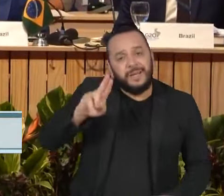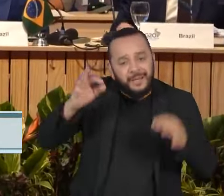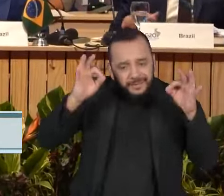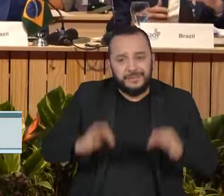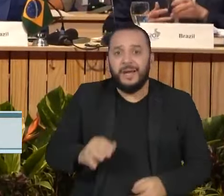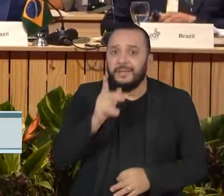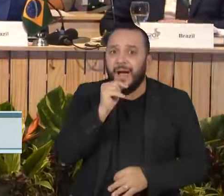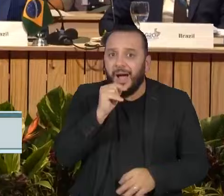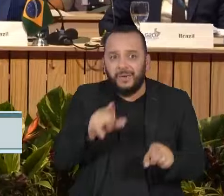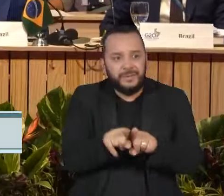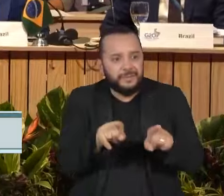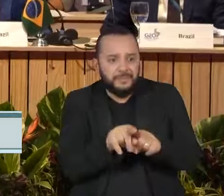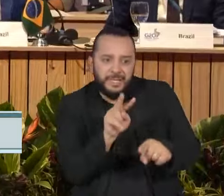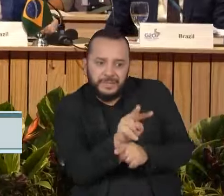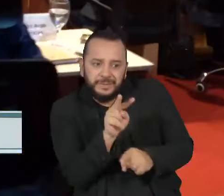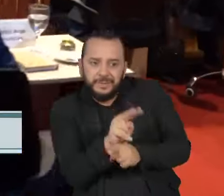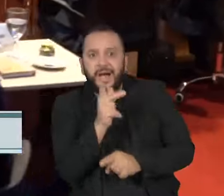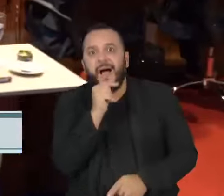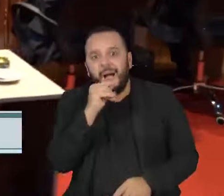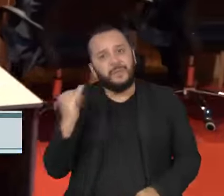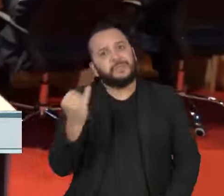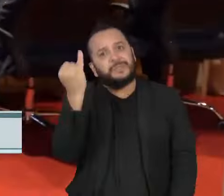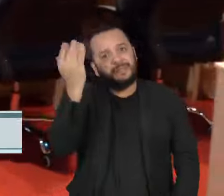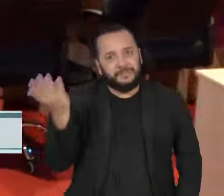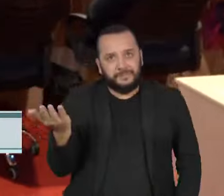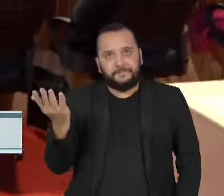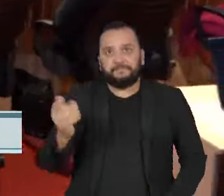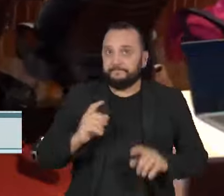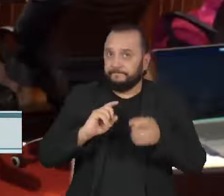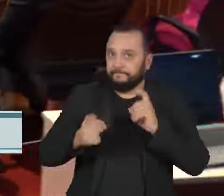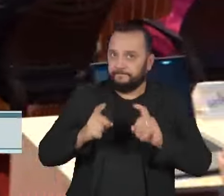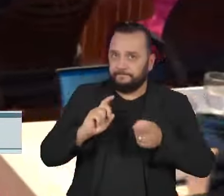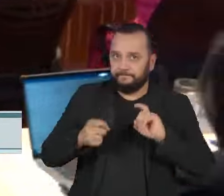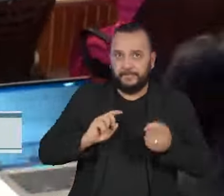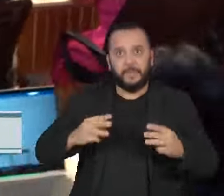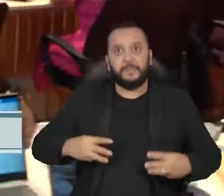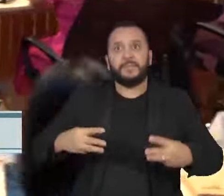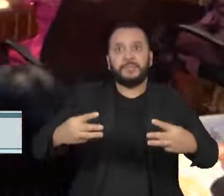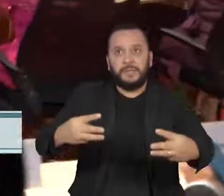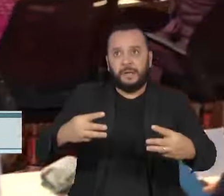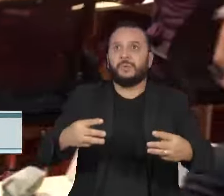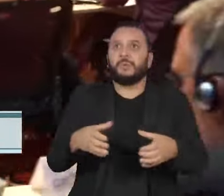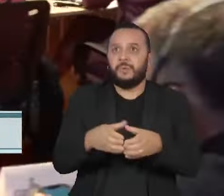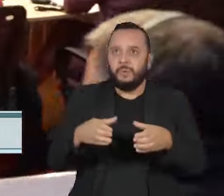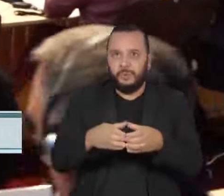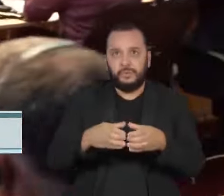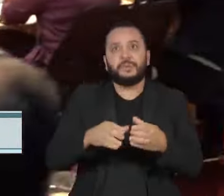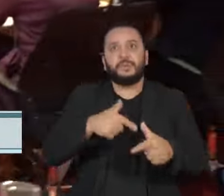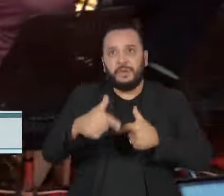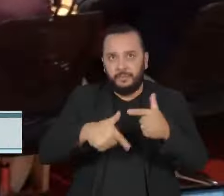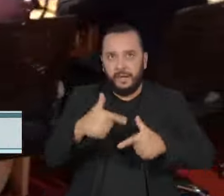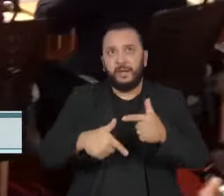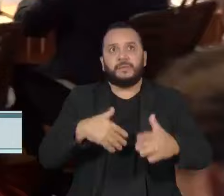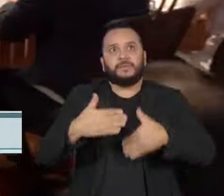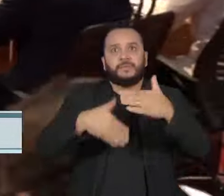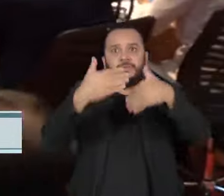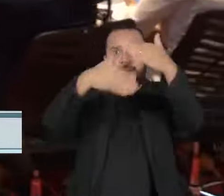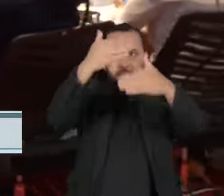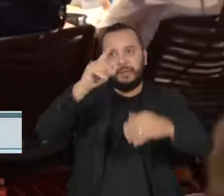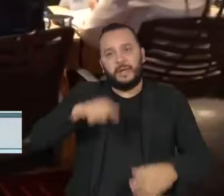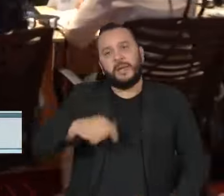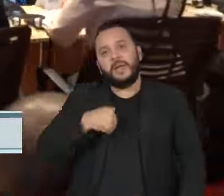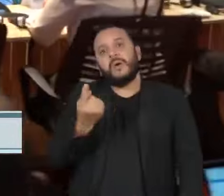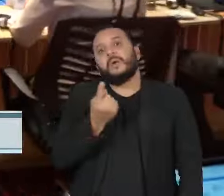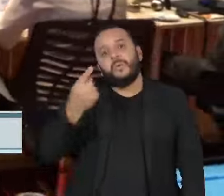preservação dos recursos hídricos. A reunião ministerial do Grupo de Trabalho do Desenvolvimento é uma das últimas